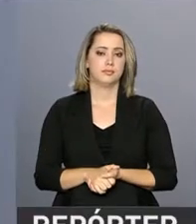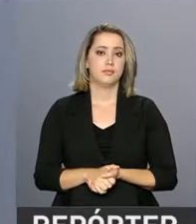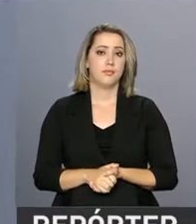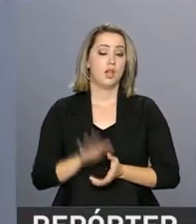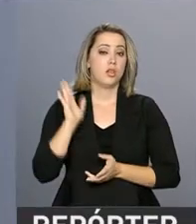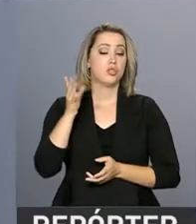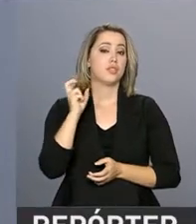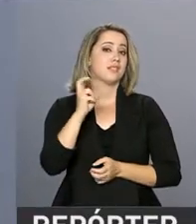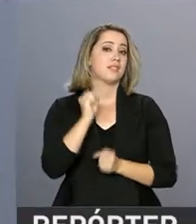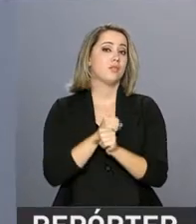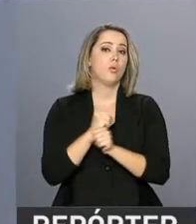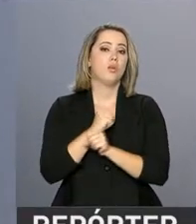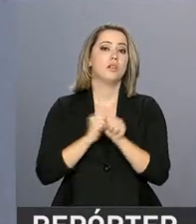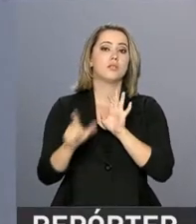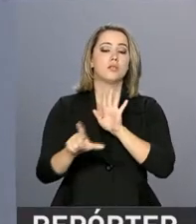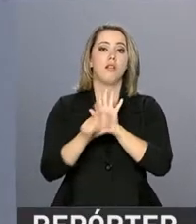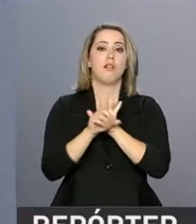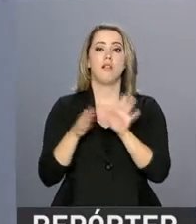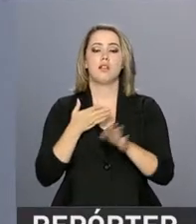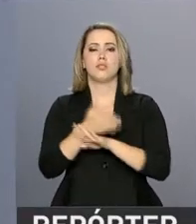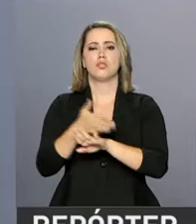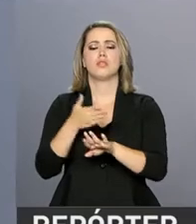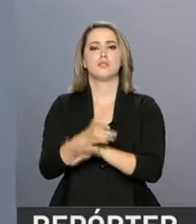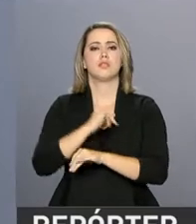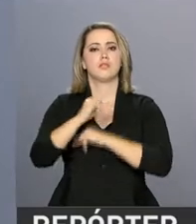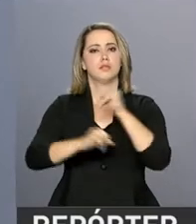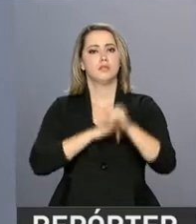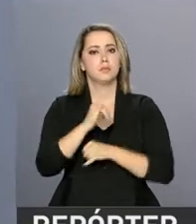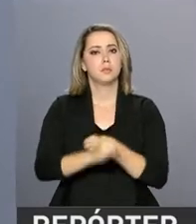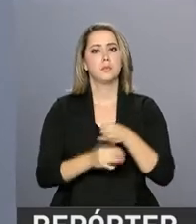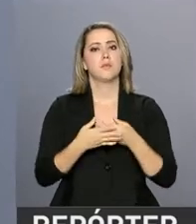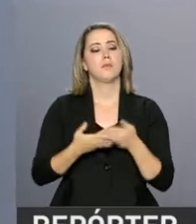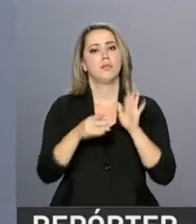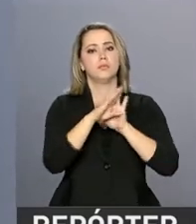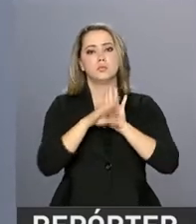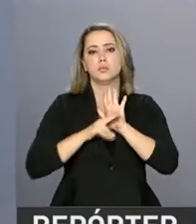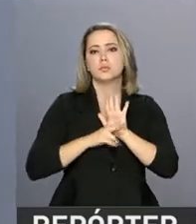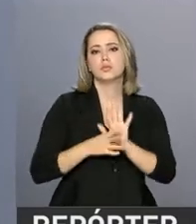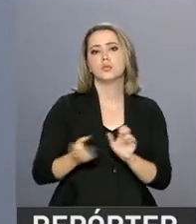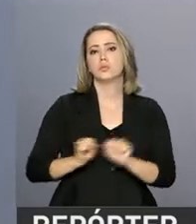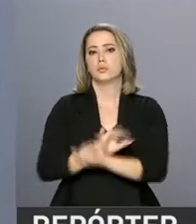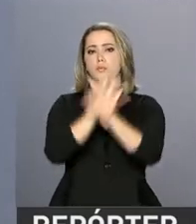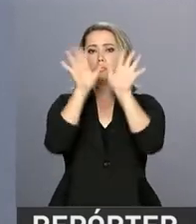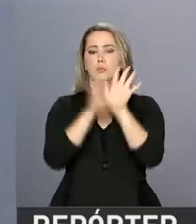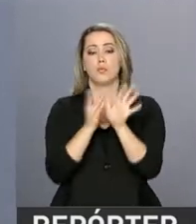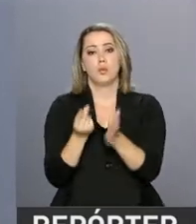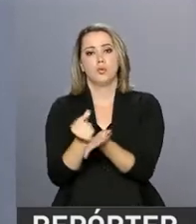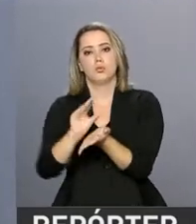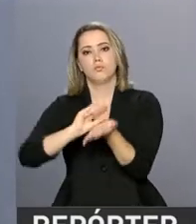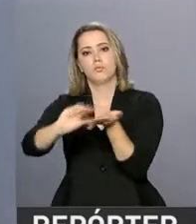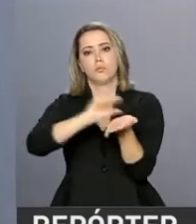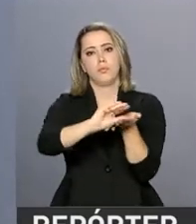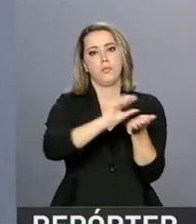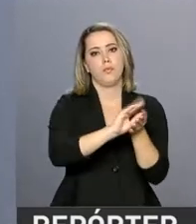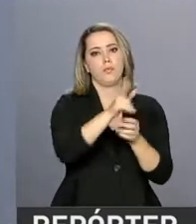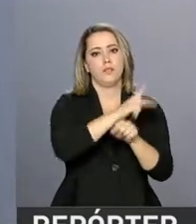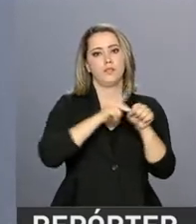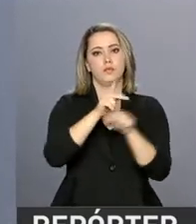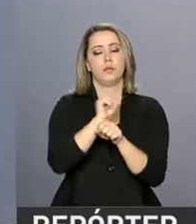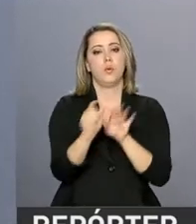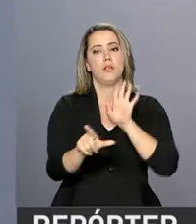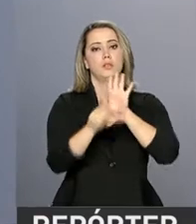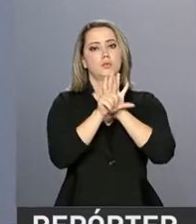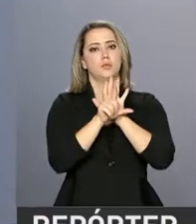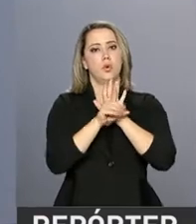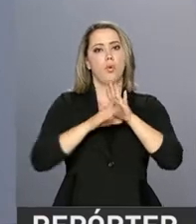Completa cinco anos a Lei de Acesso à Informação. A medida trouxe mais transparência na aplicação do dinheiro público no país.